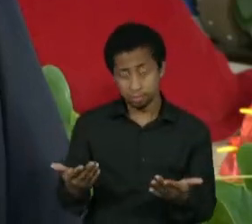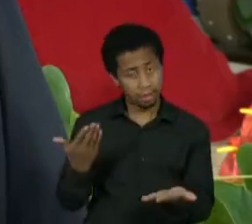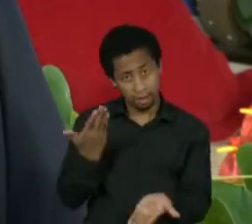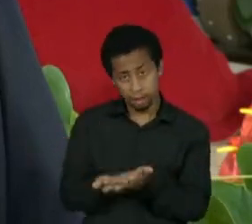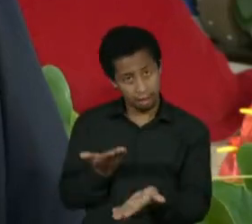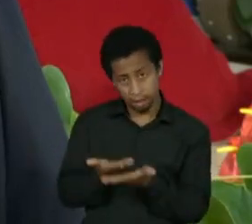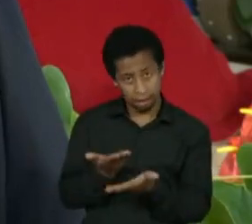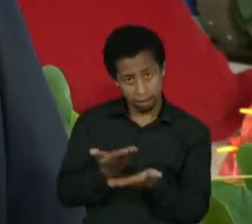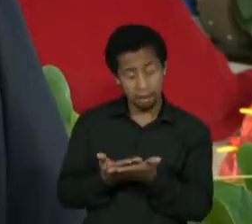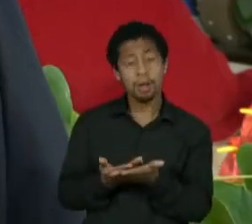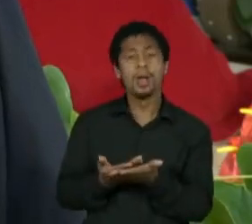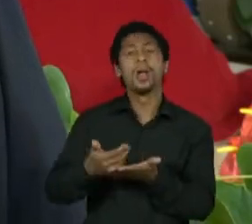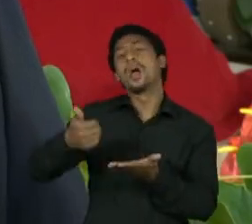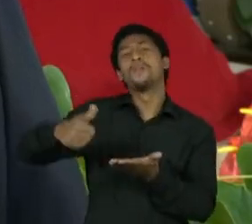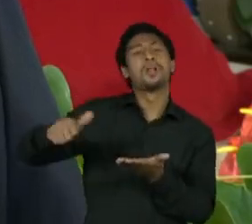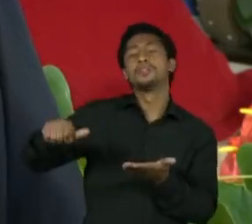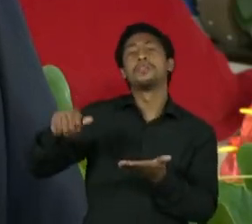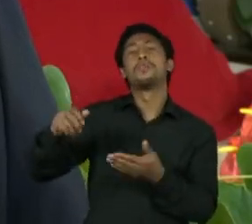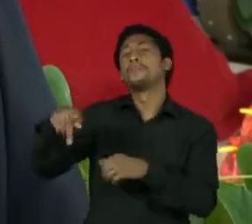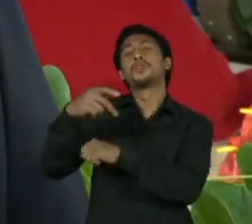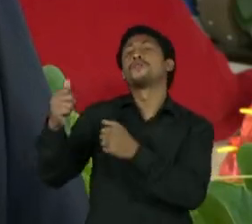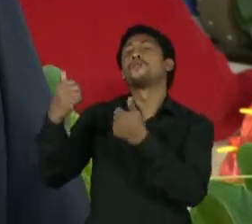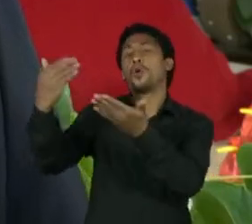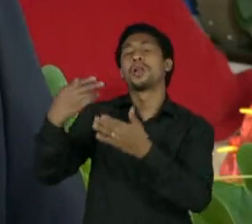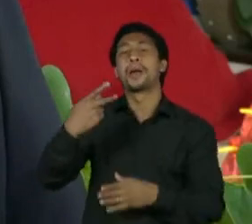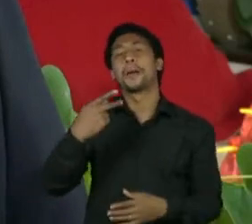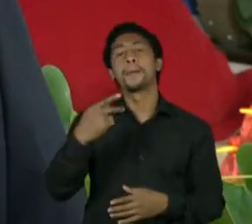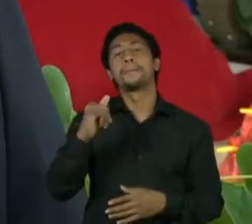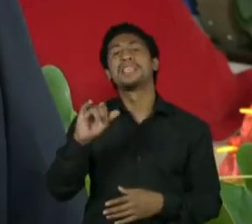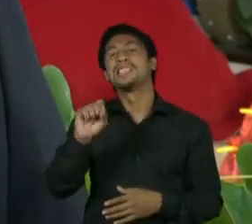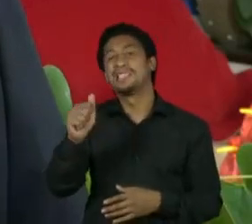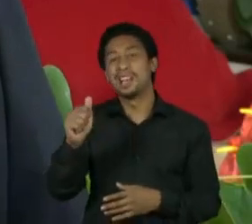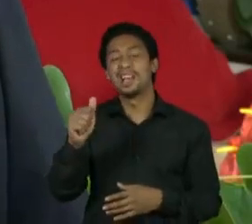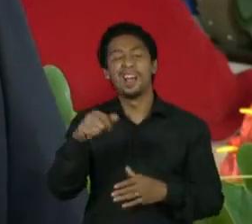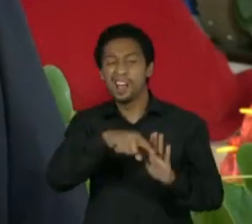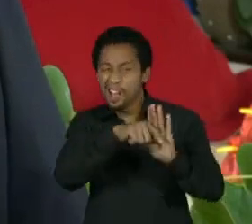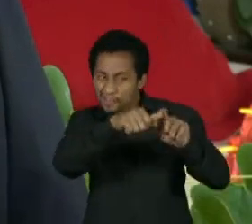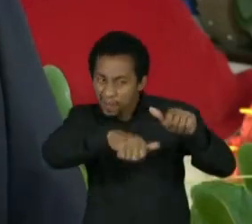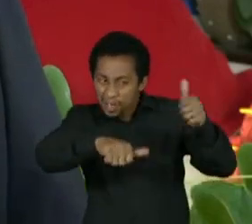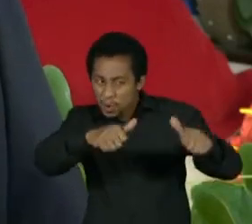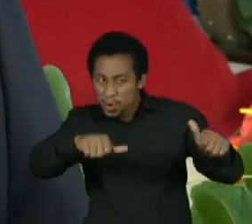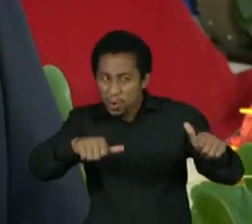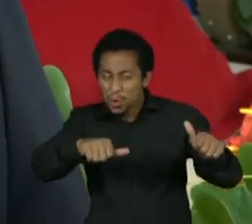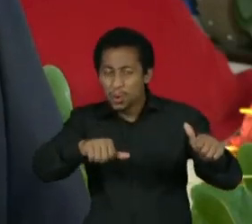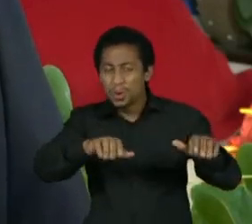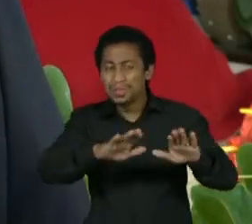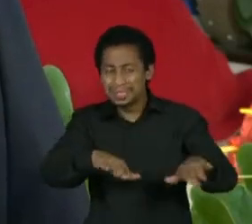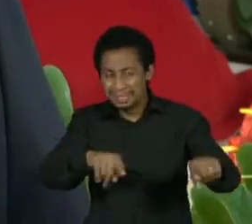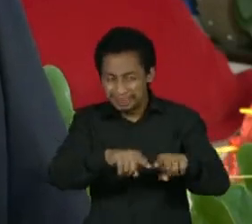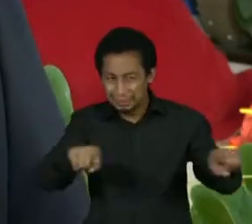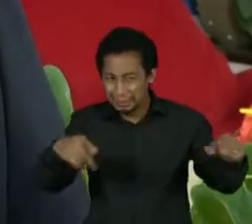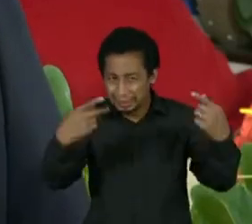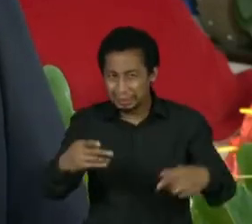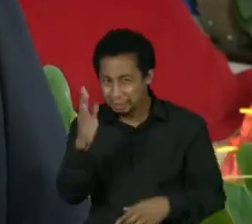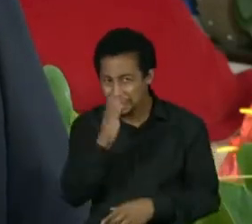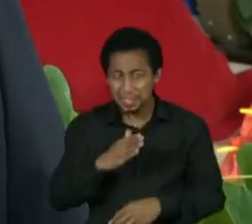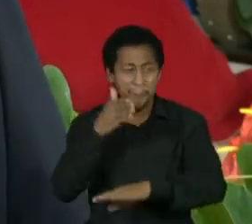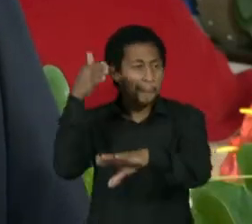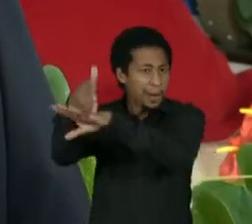internacionais do PISA, os nossos estudantes não fazem um bom papel lá.